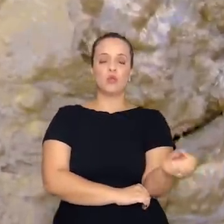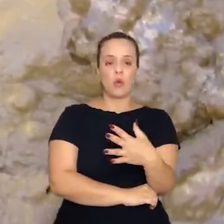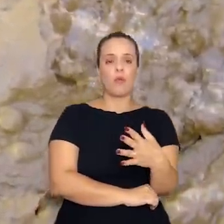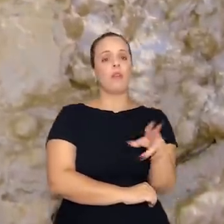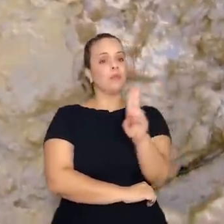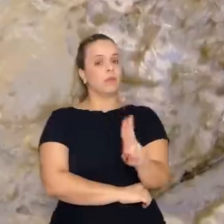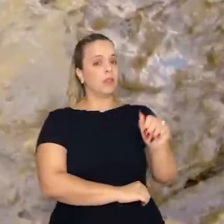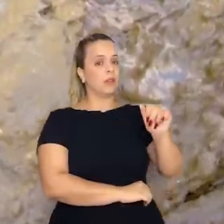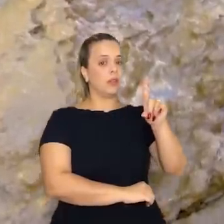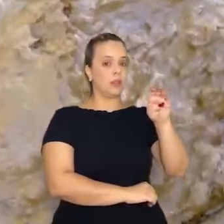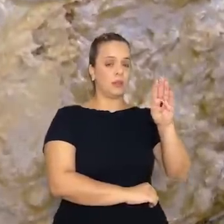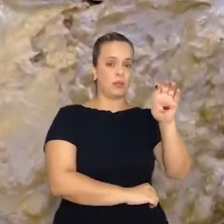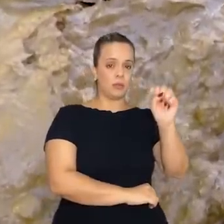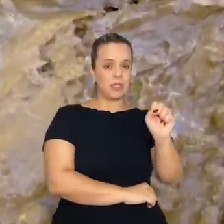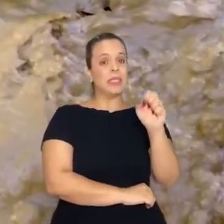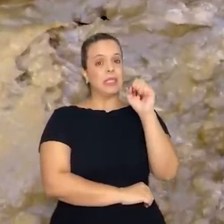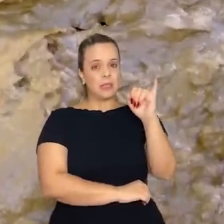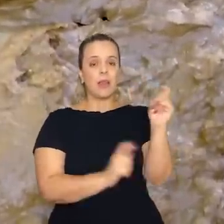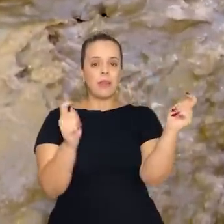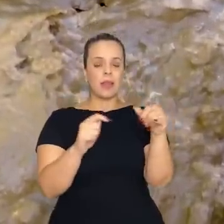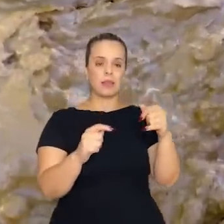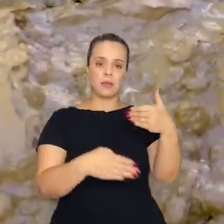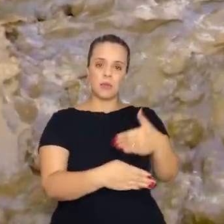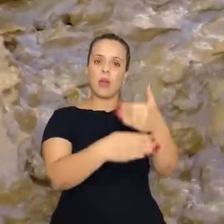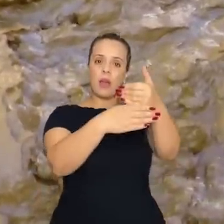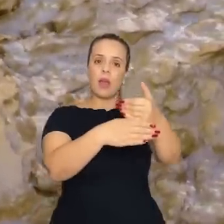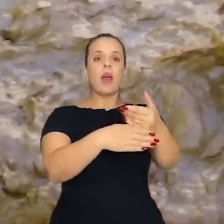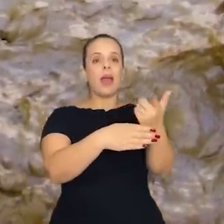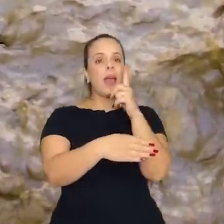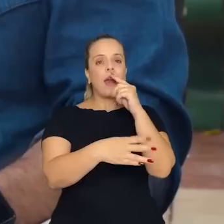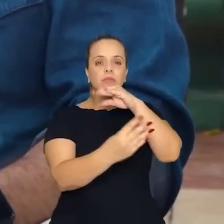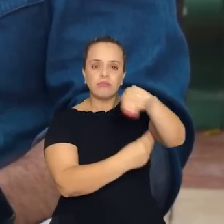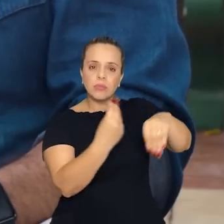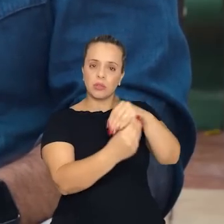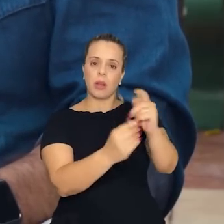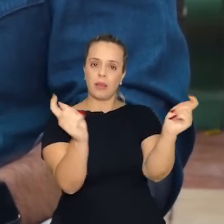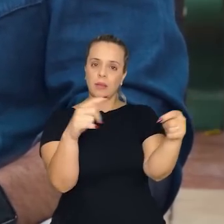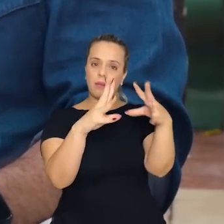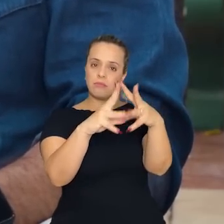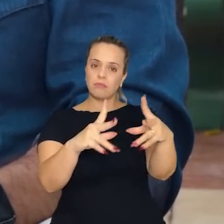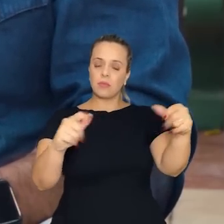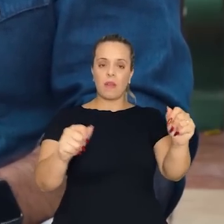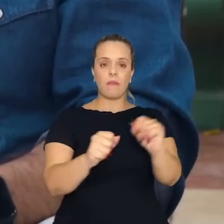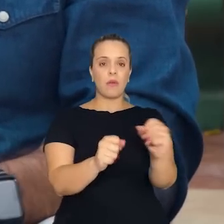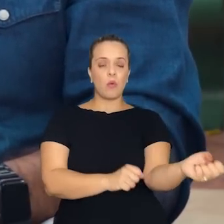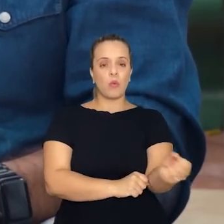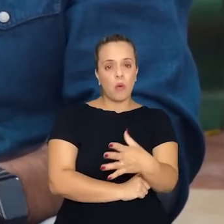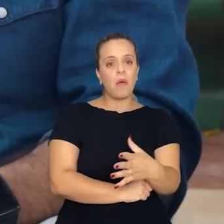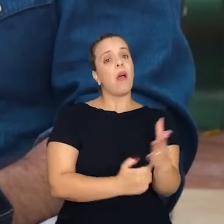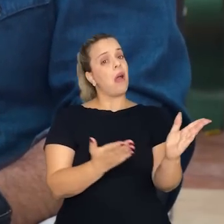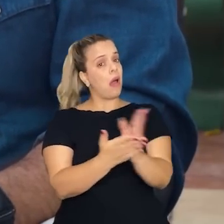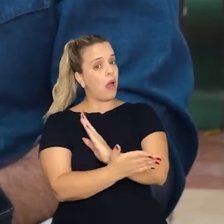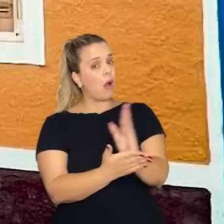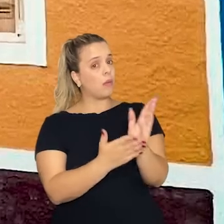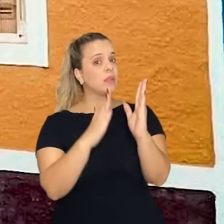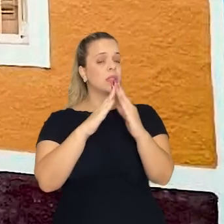Você desfaz ele, adiciona água, ele vira a mesma massa. Posteriormente, algumas que passaram por renovação,